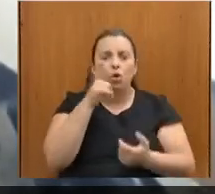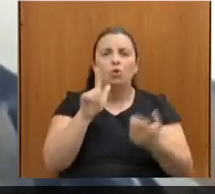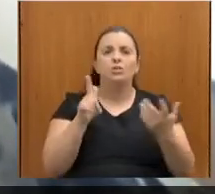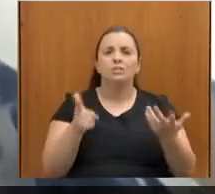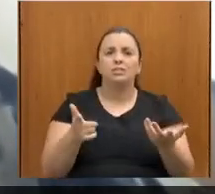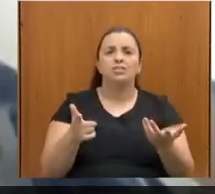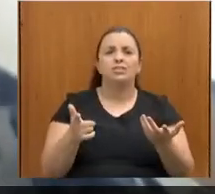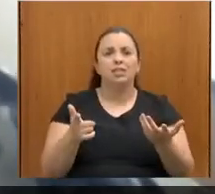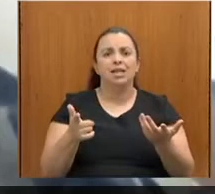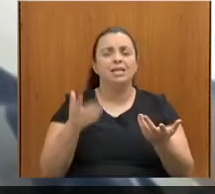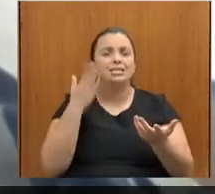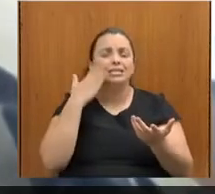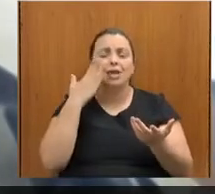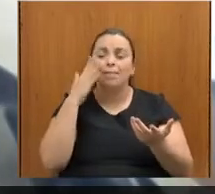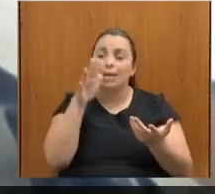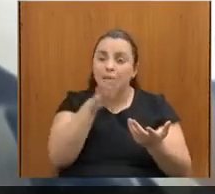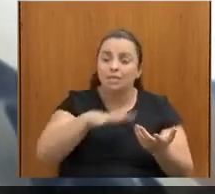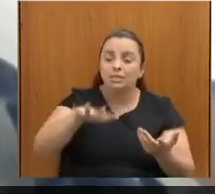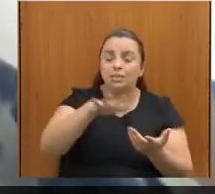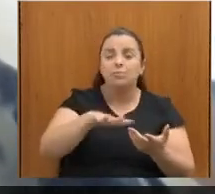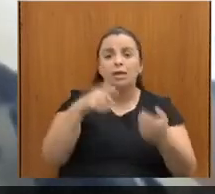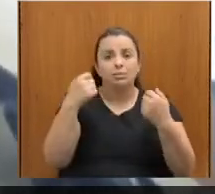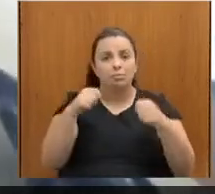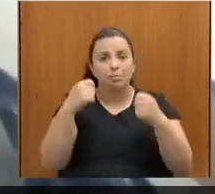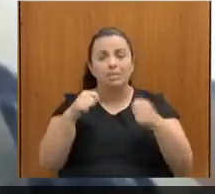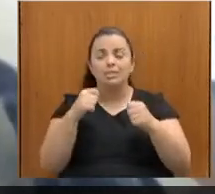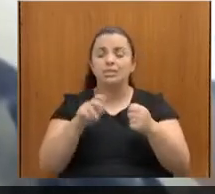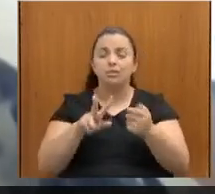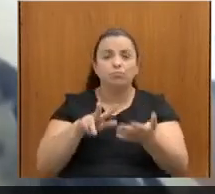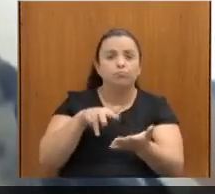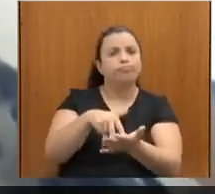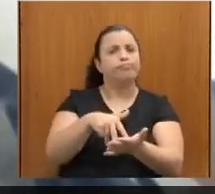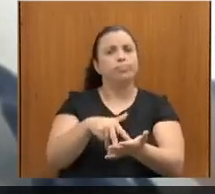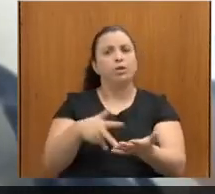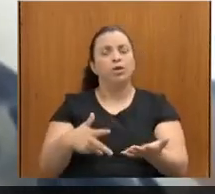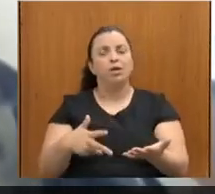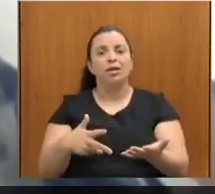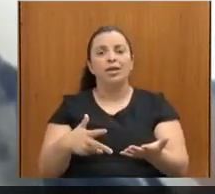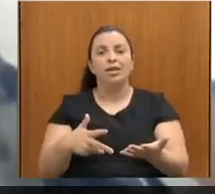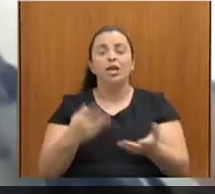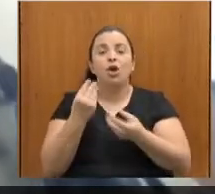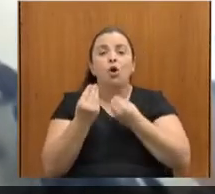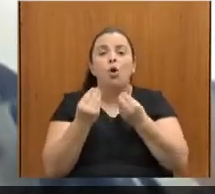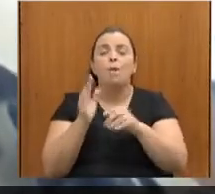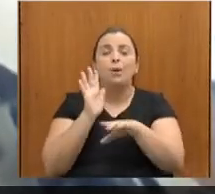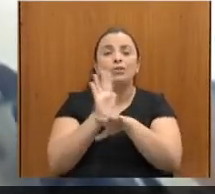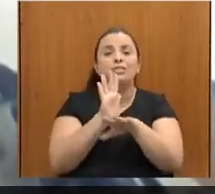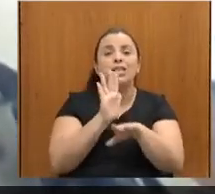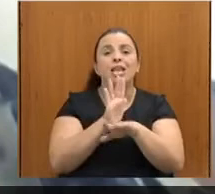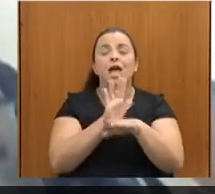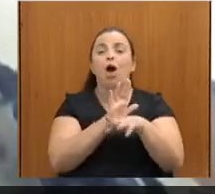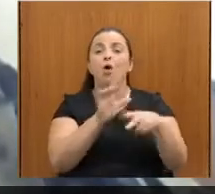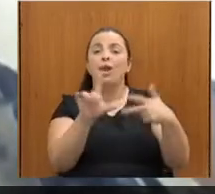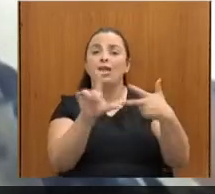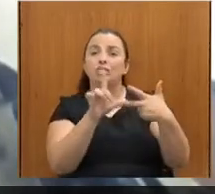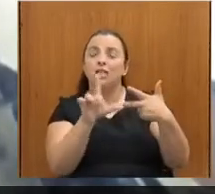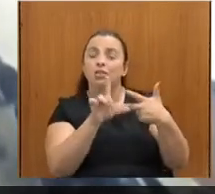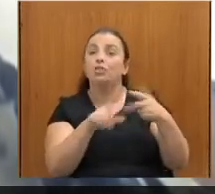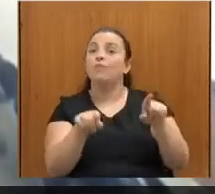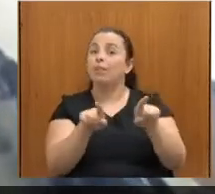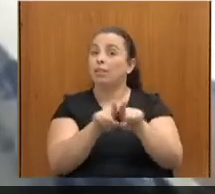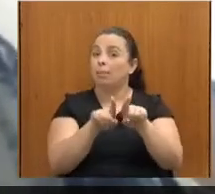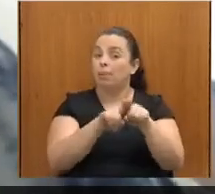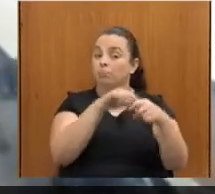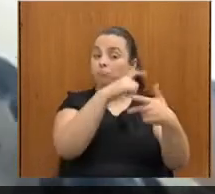esse espaço precisa ser ocupado e como auxiliar o legislativo e o executivo especialmente,